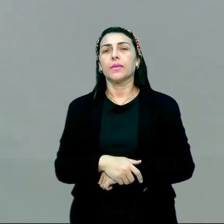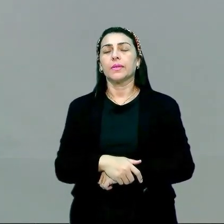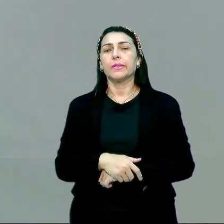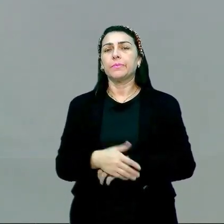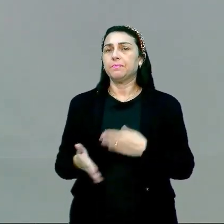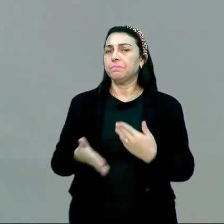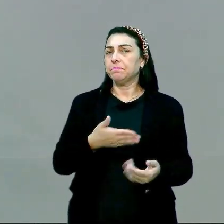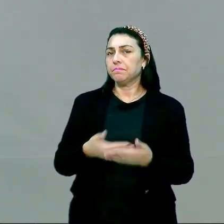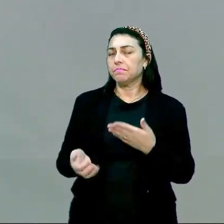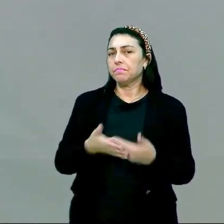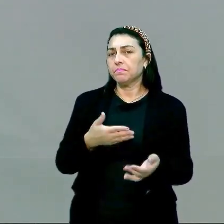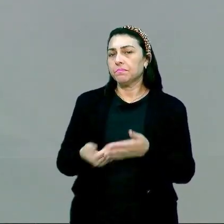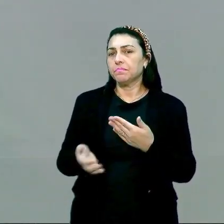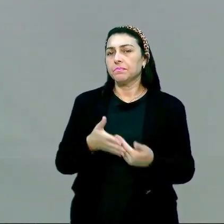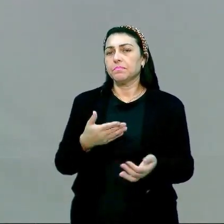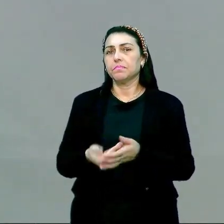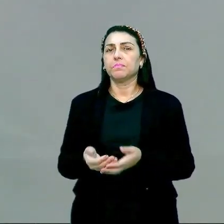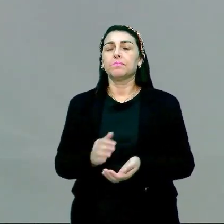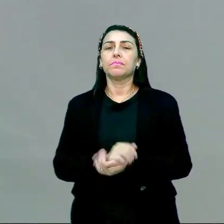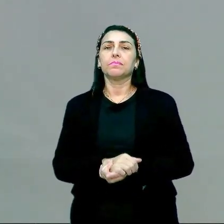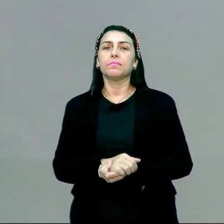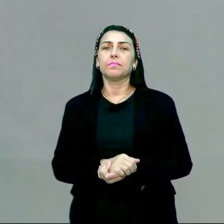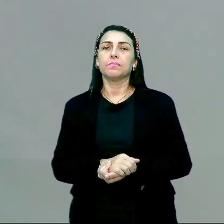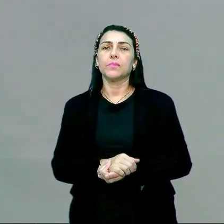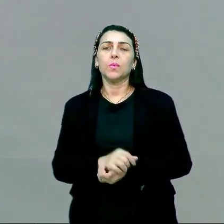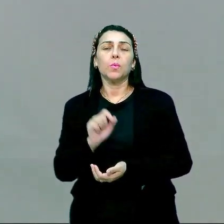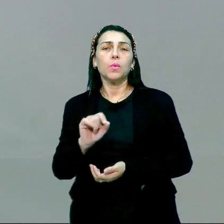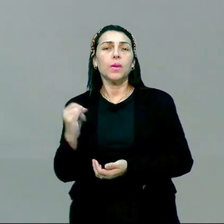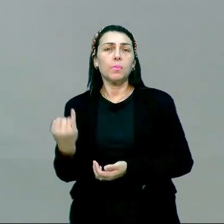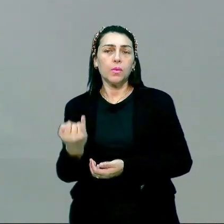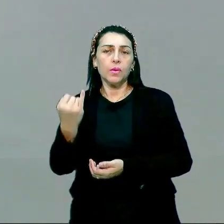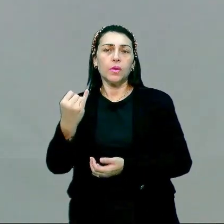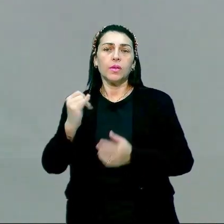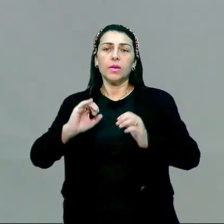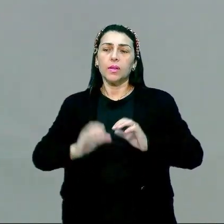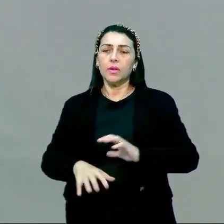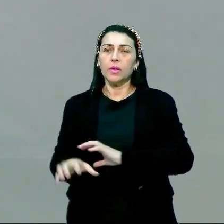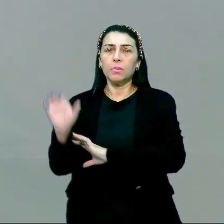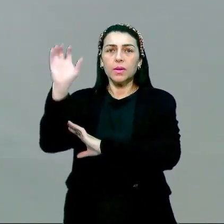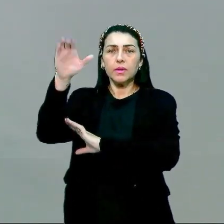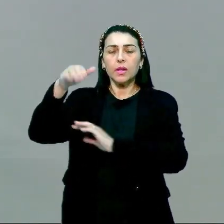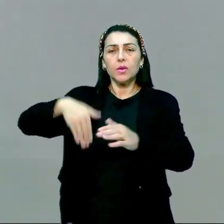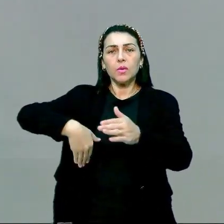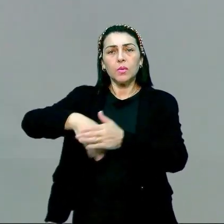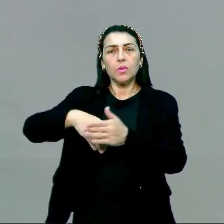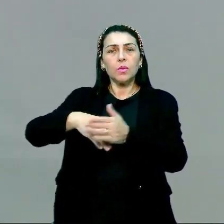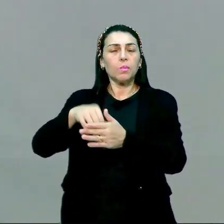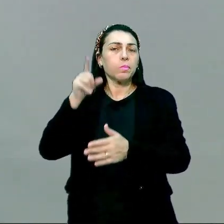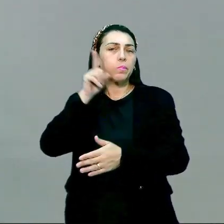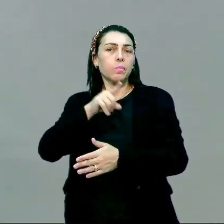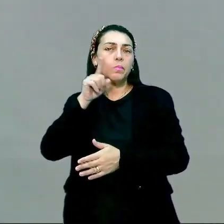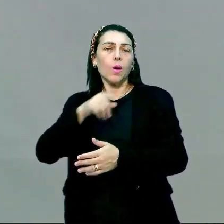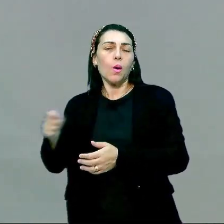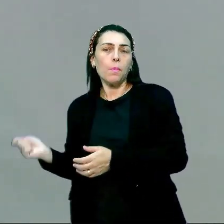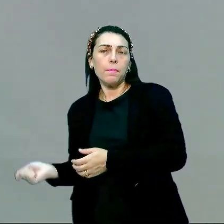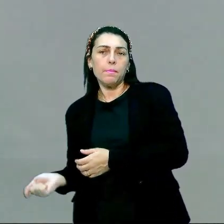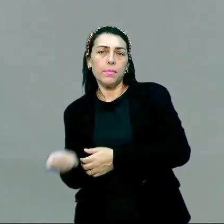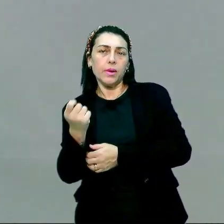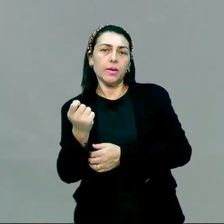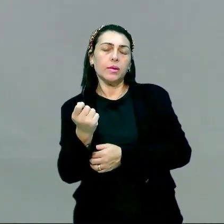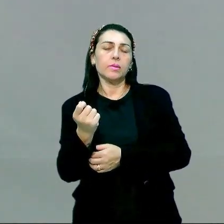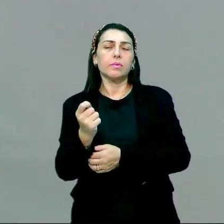qualquer, né, ou secundário. Pra eles, o que importa é o basquete, né, é o futebol americano, é o beisebol.